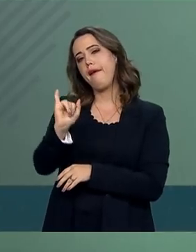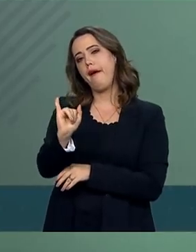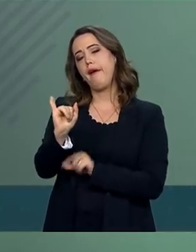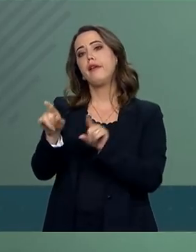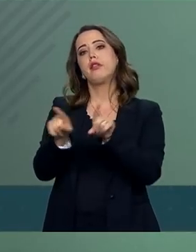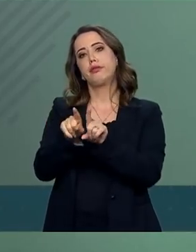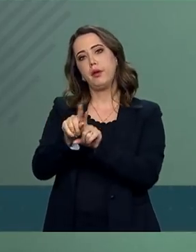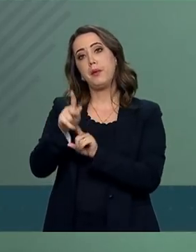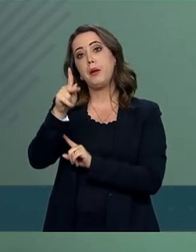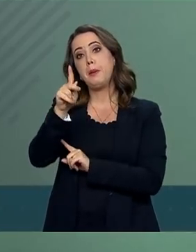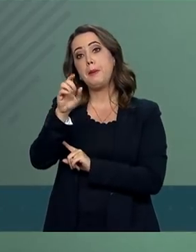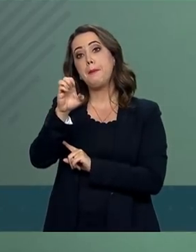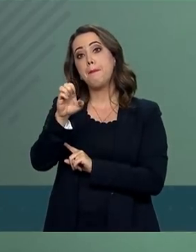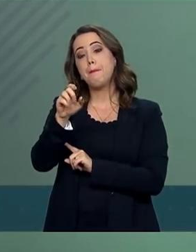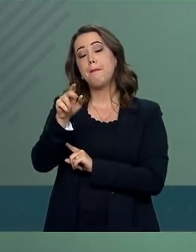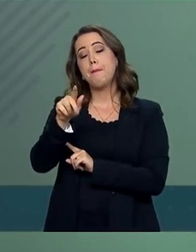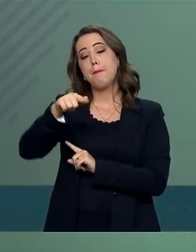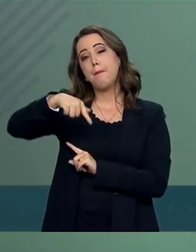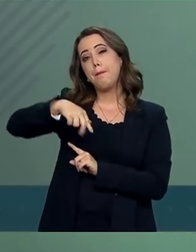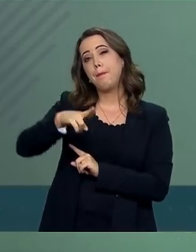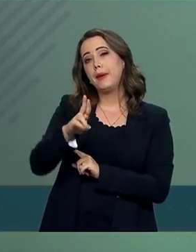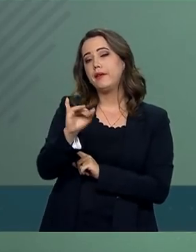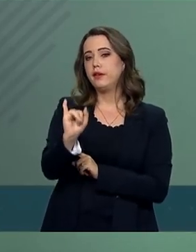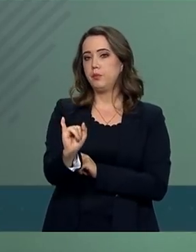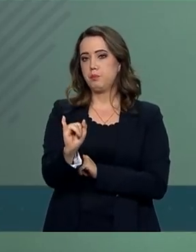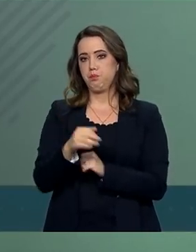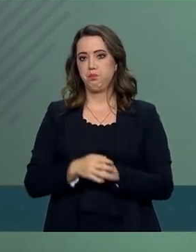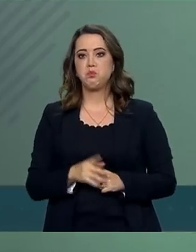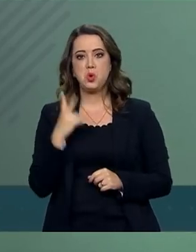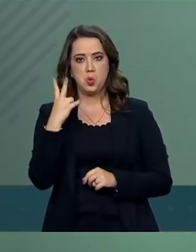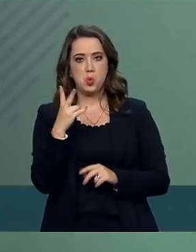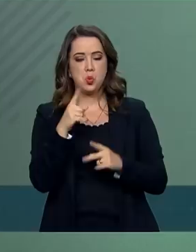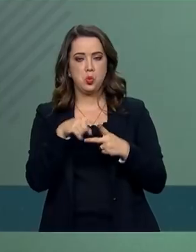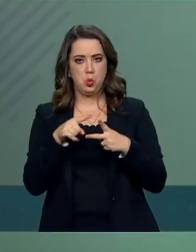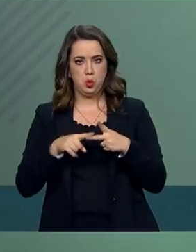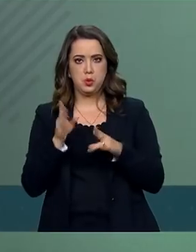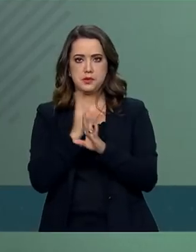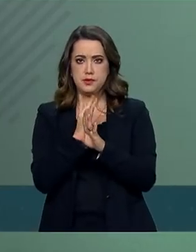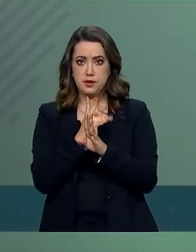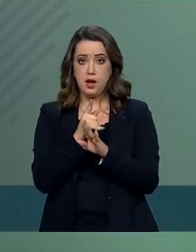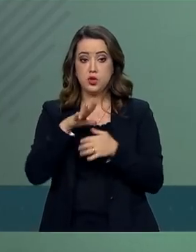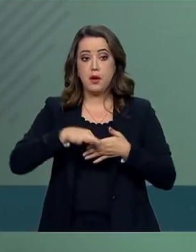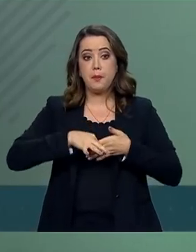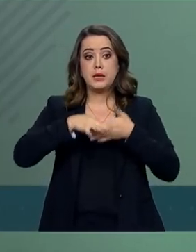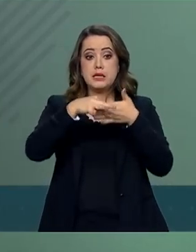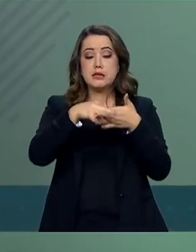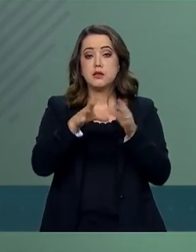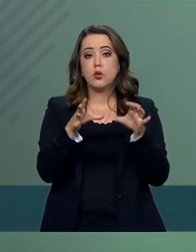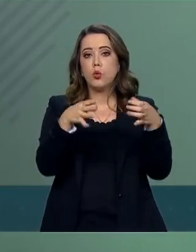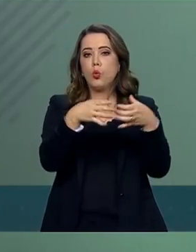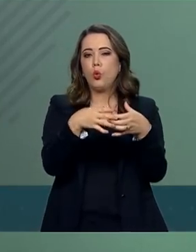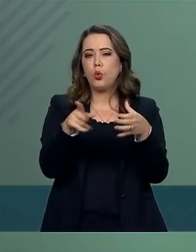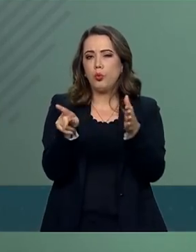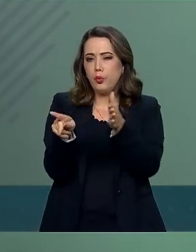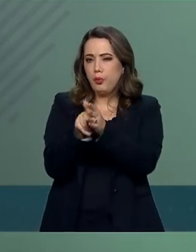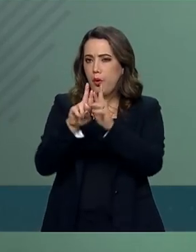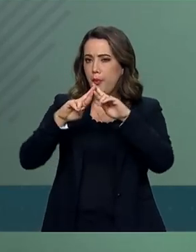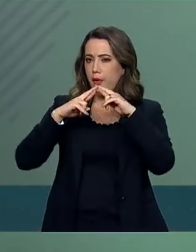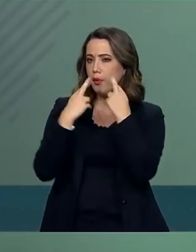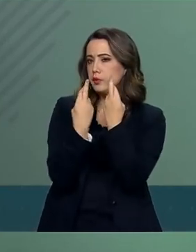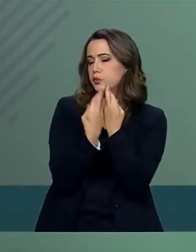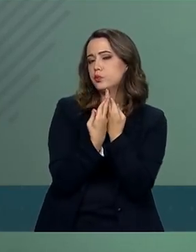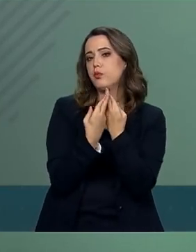-presidirá a quinta sessão plenária da Comissão Sino-Brasileira de Alto Nível de